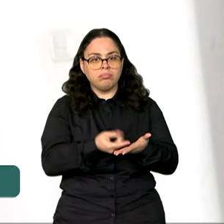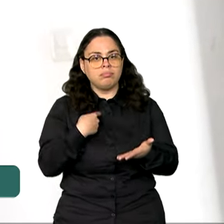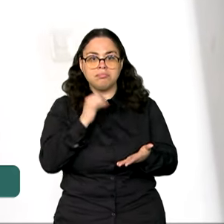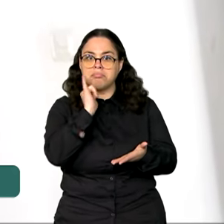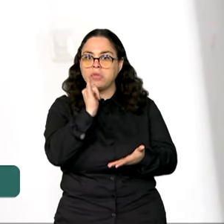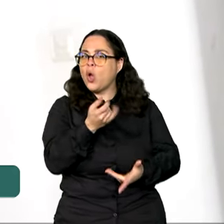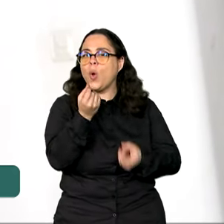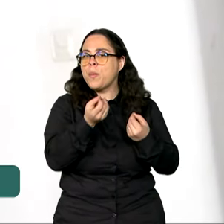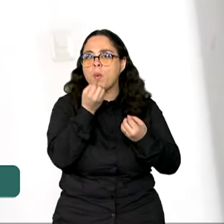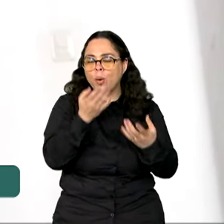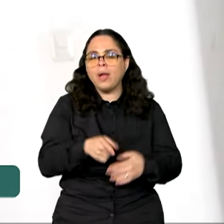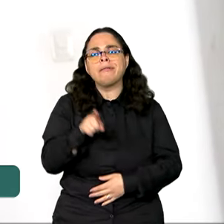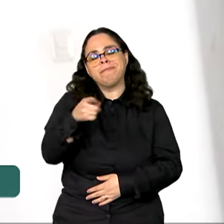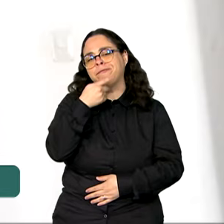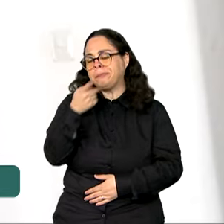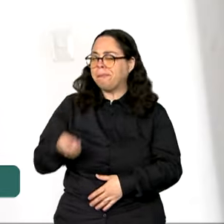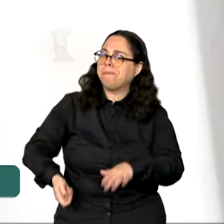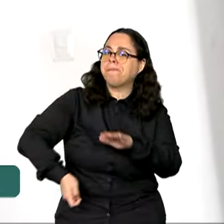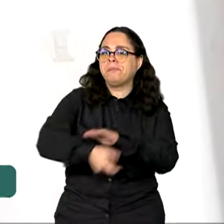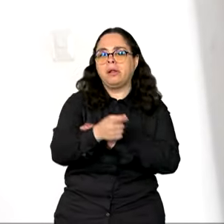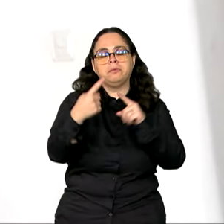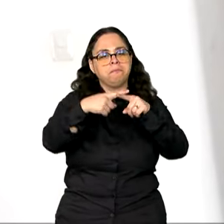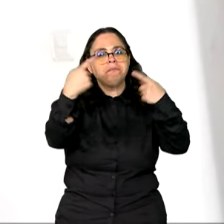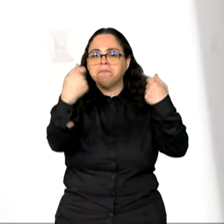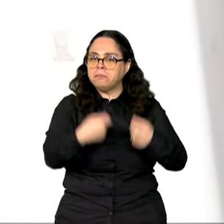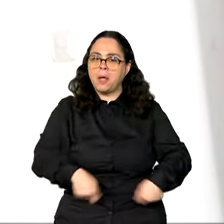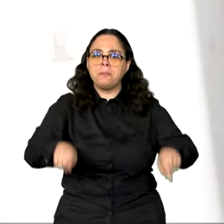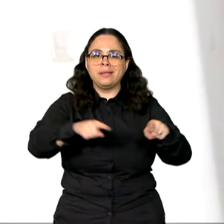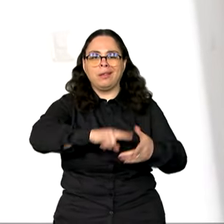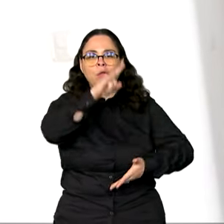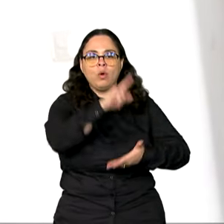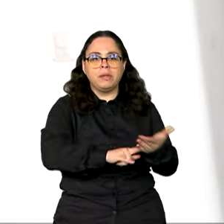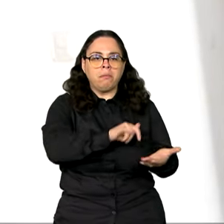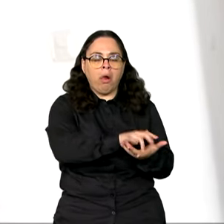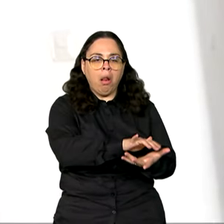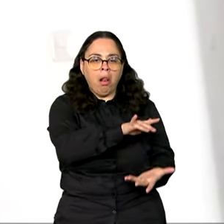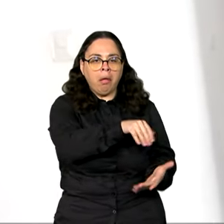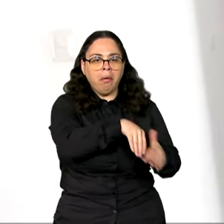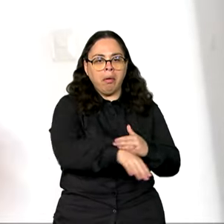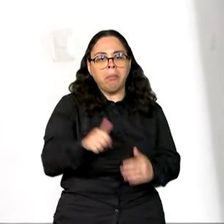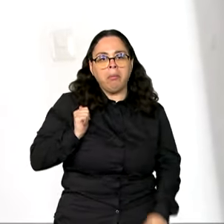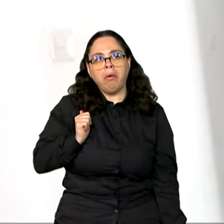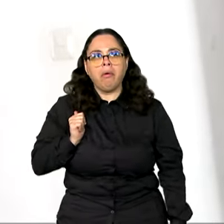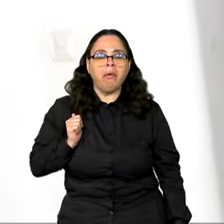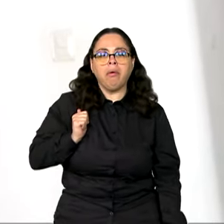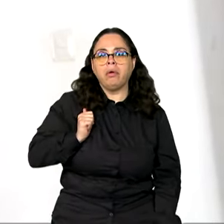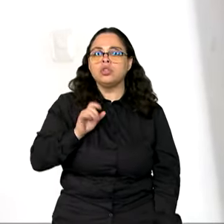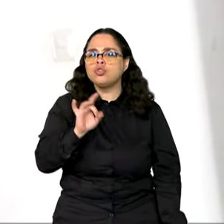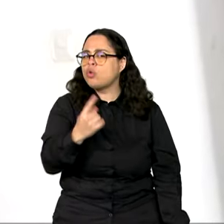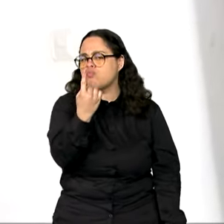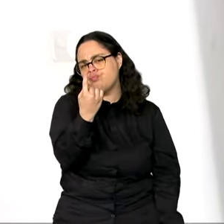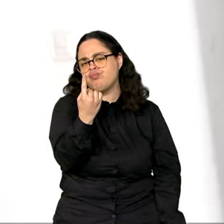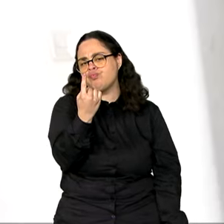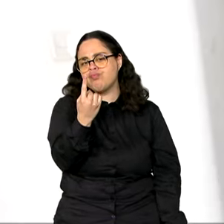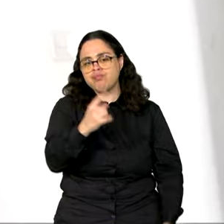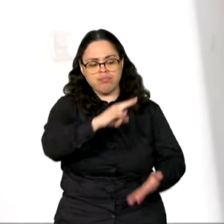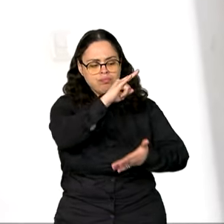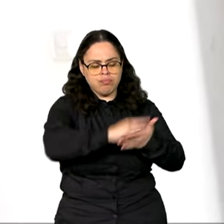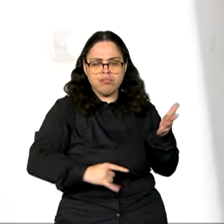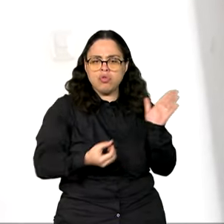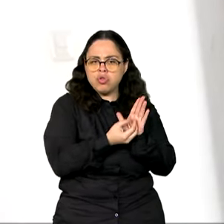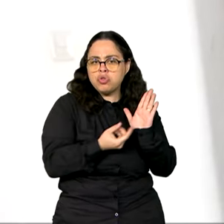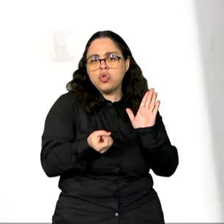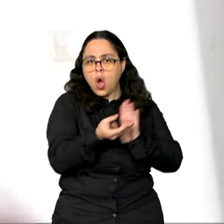Fica mais prático, porque assim, não é necessário andar com vários documentos. Só com essa carteira nova,